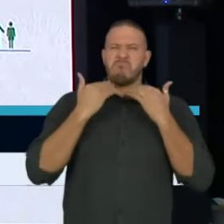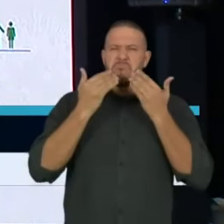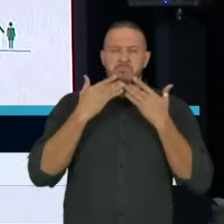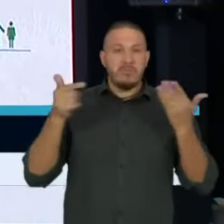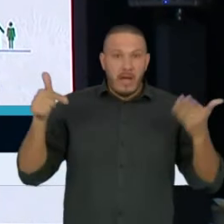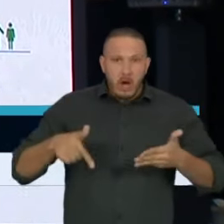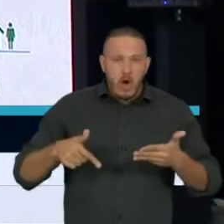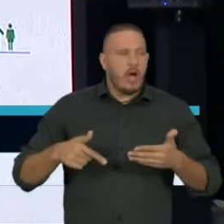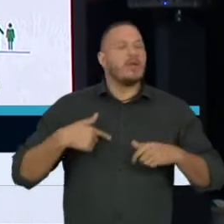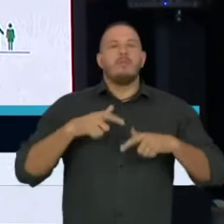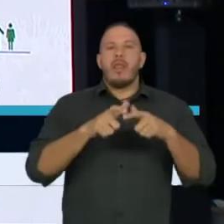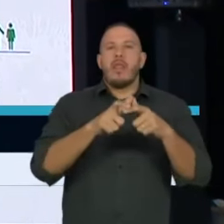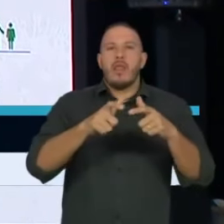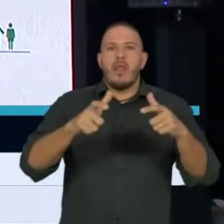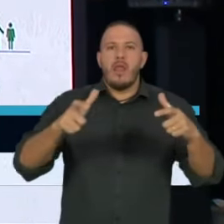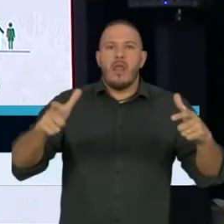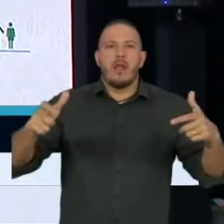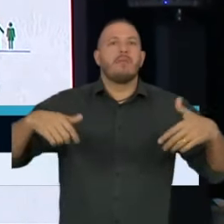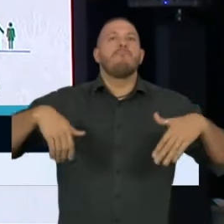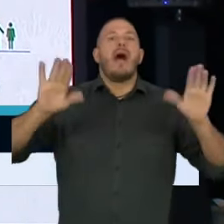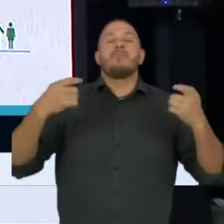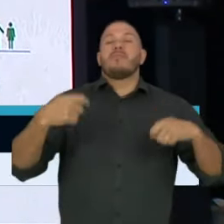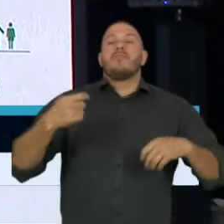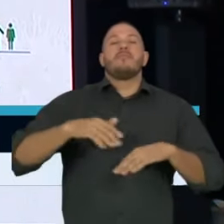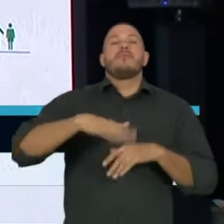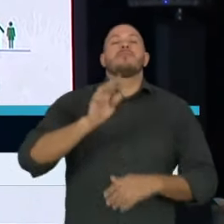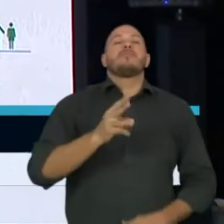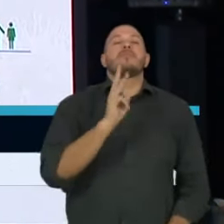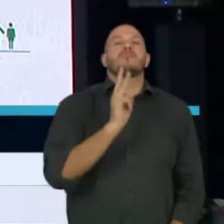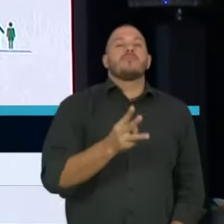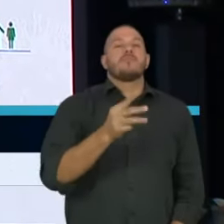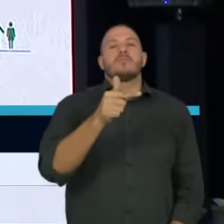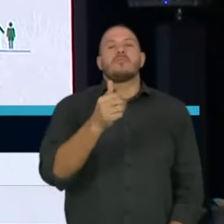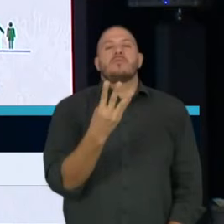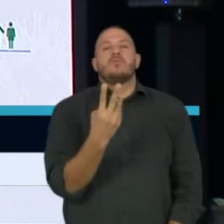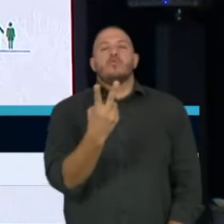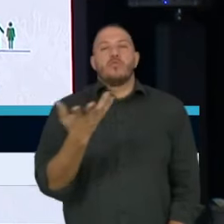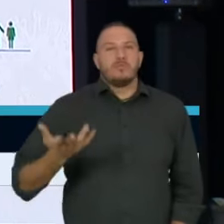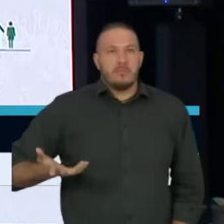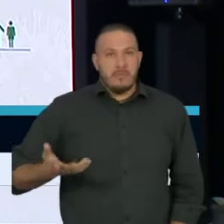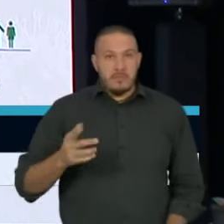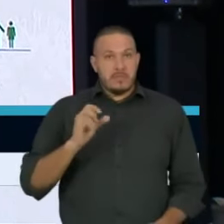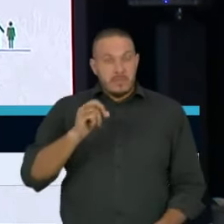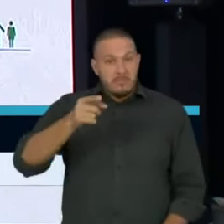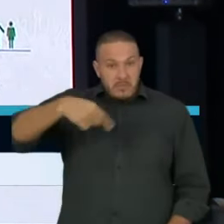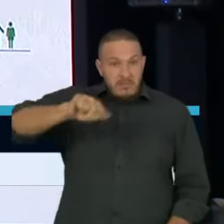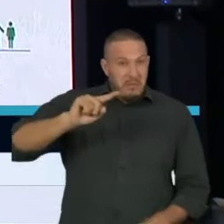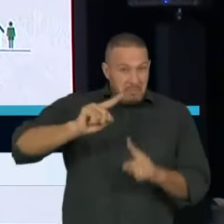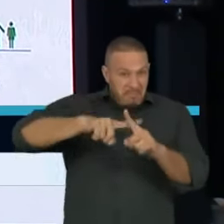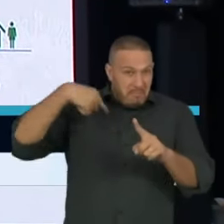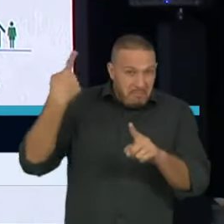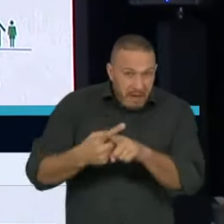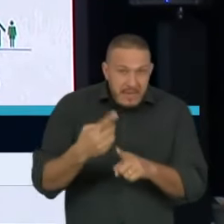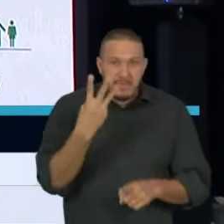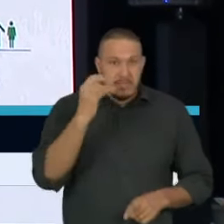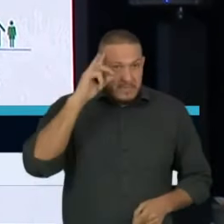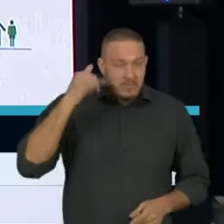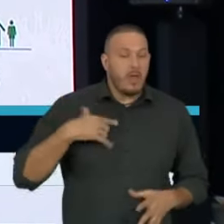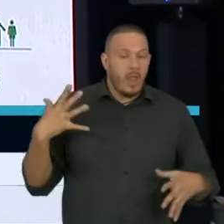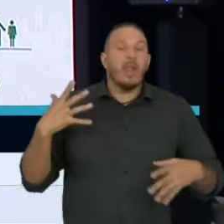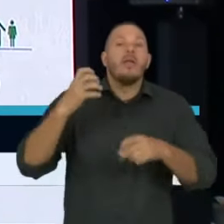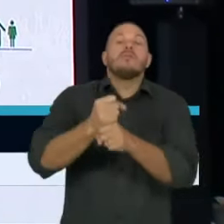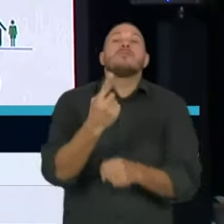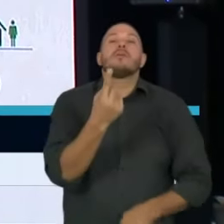mais 3.742 leitos de UTI. Daqui mais 30 dias, 16 mil